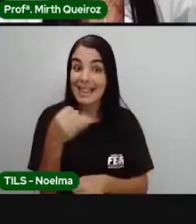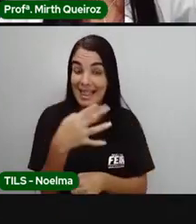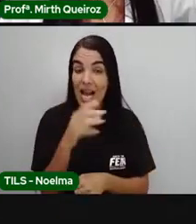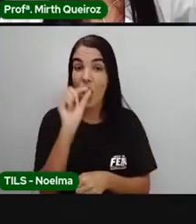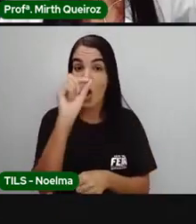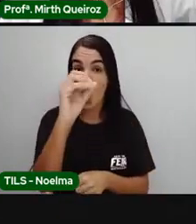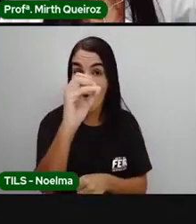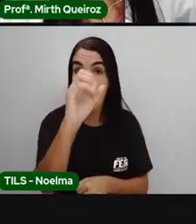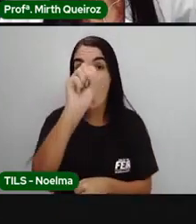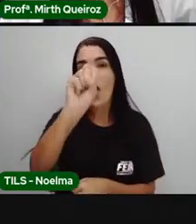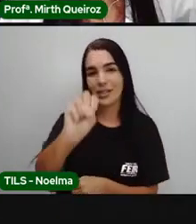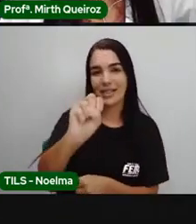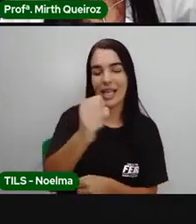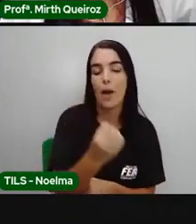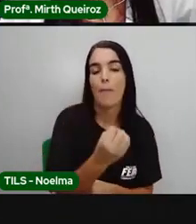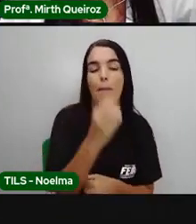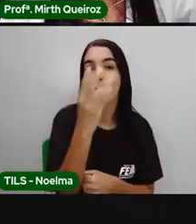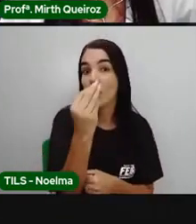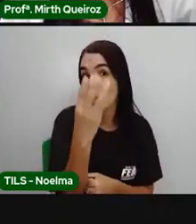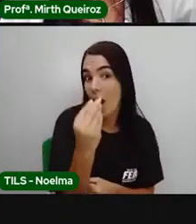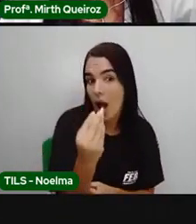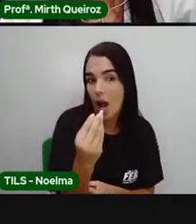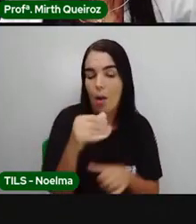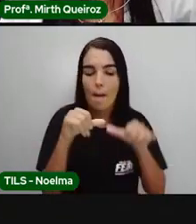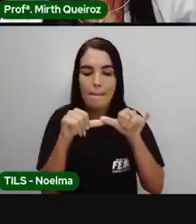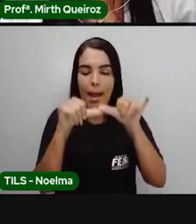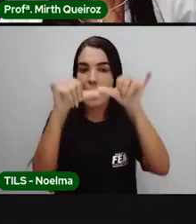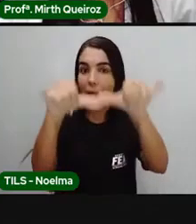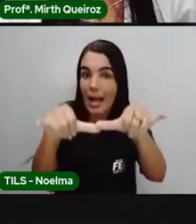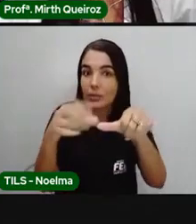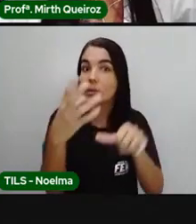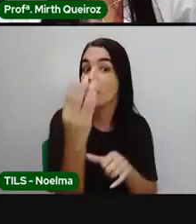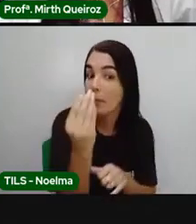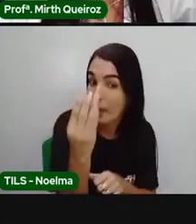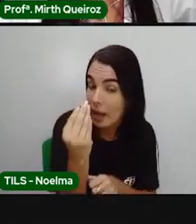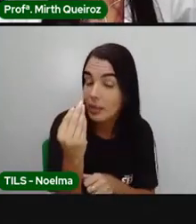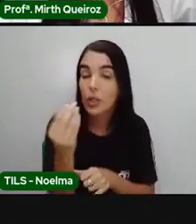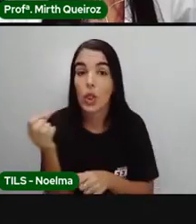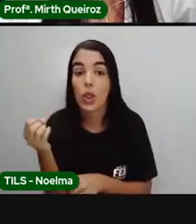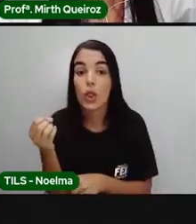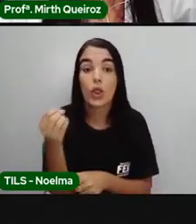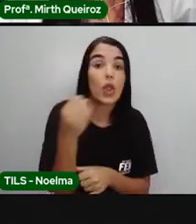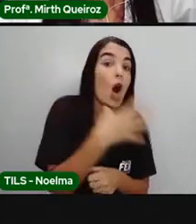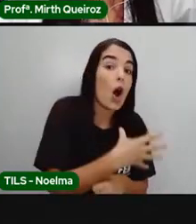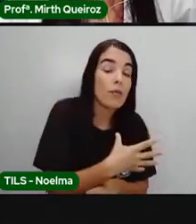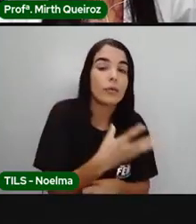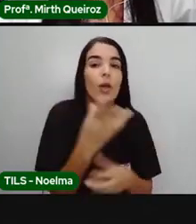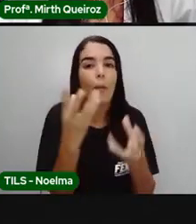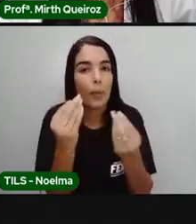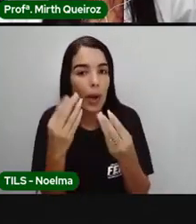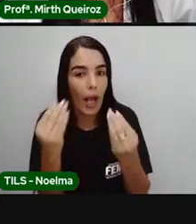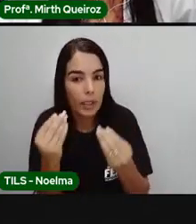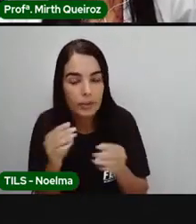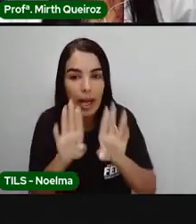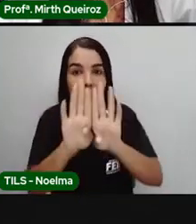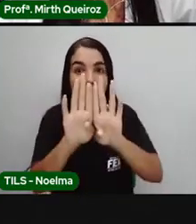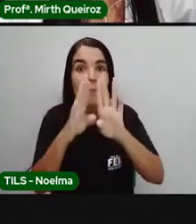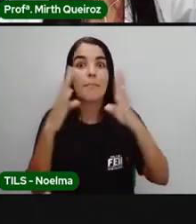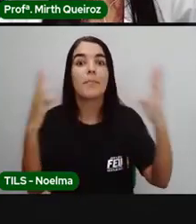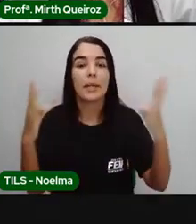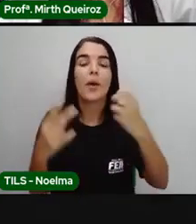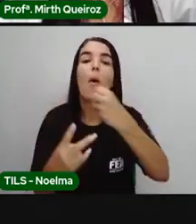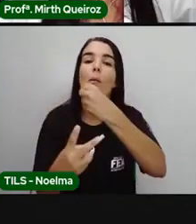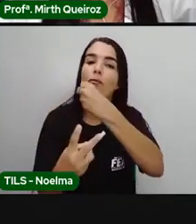Os mercados novos abriram. Nós que quando a gente muda o substantivo,